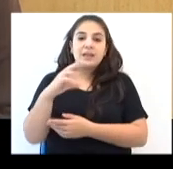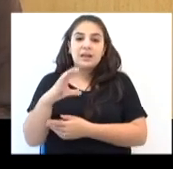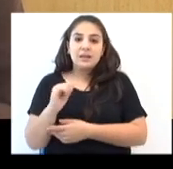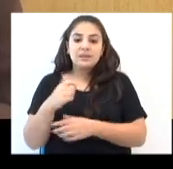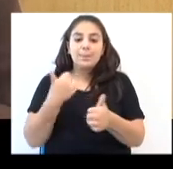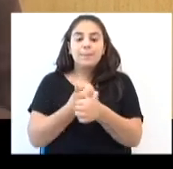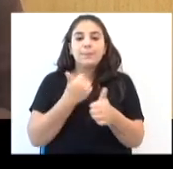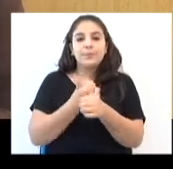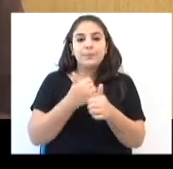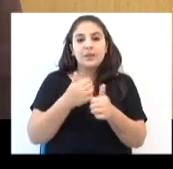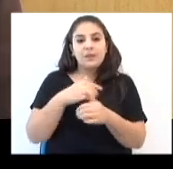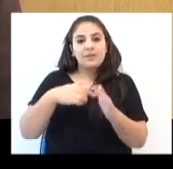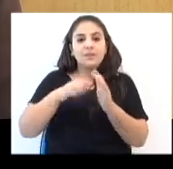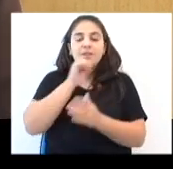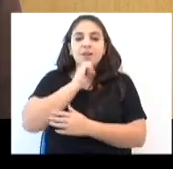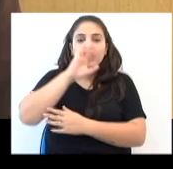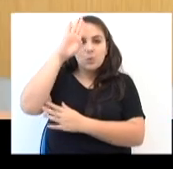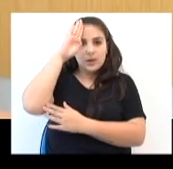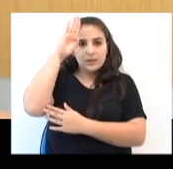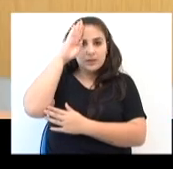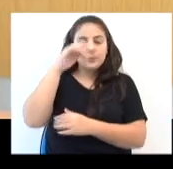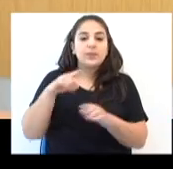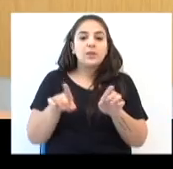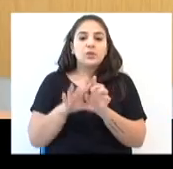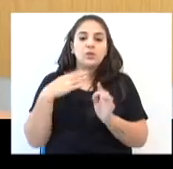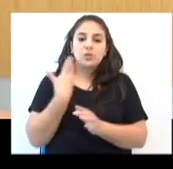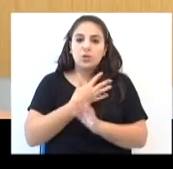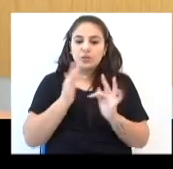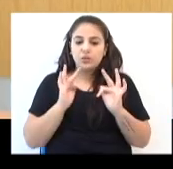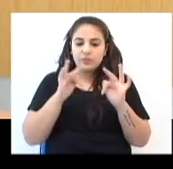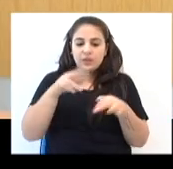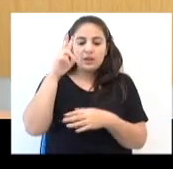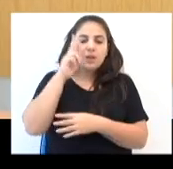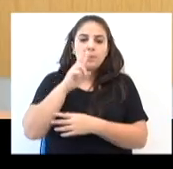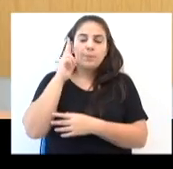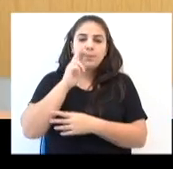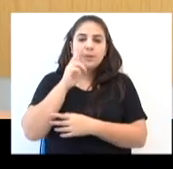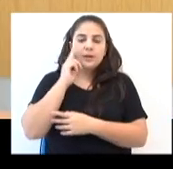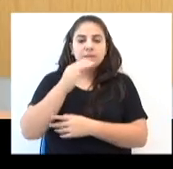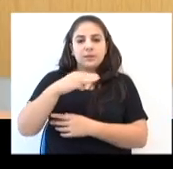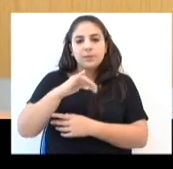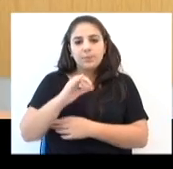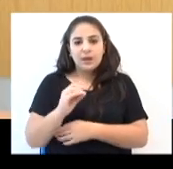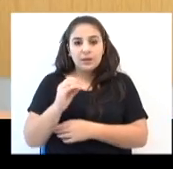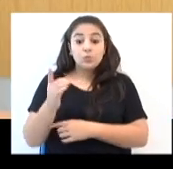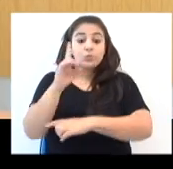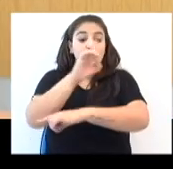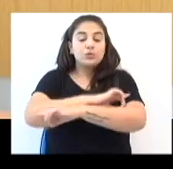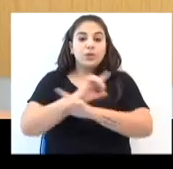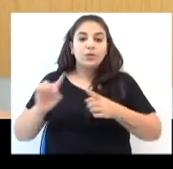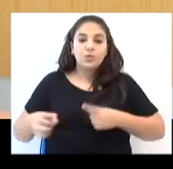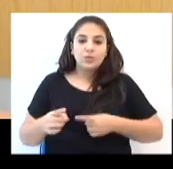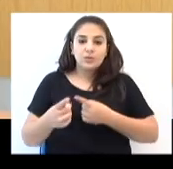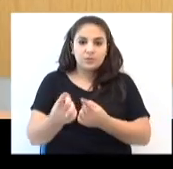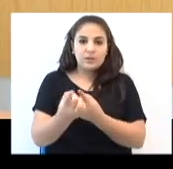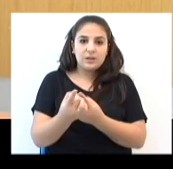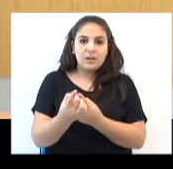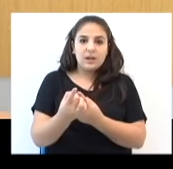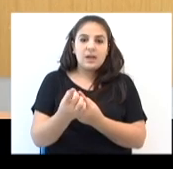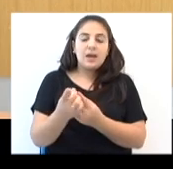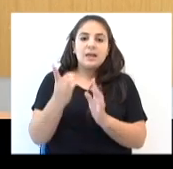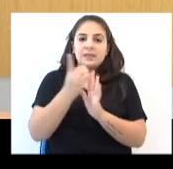localizada junto ao antigo quartel. E nós terminamos as reprises de maio com o Dia do Desafio.